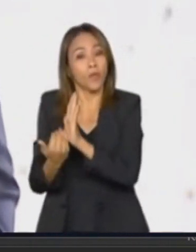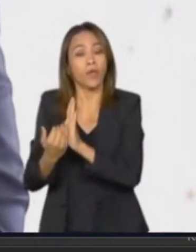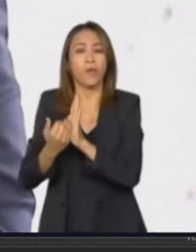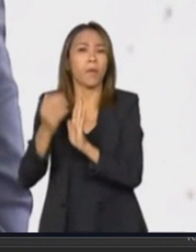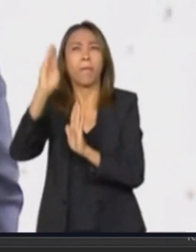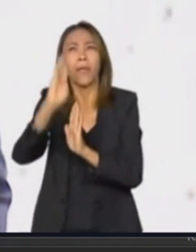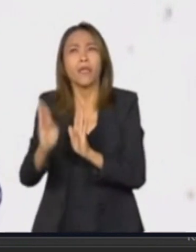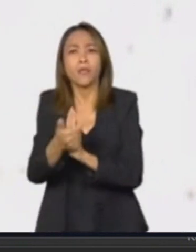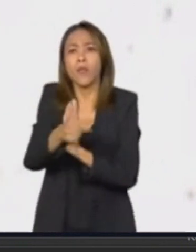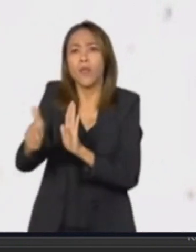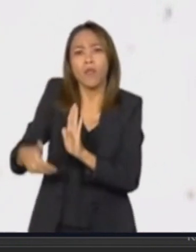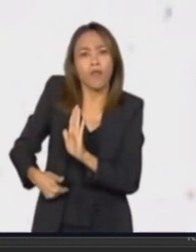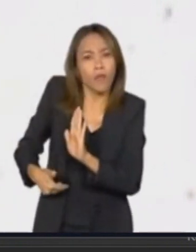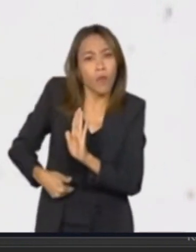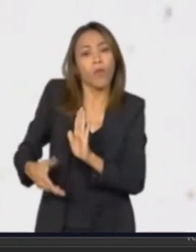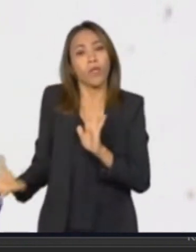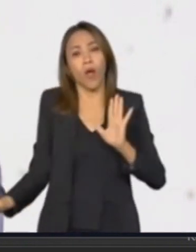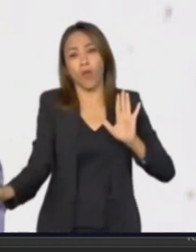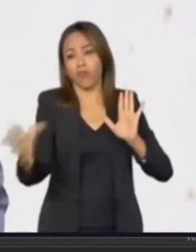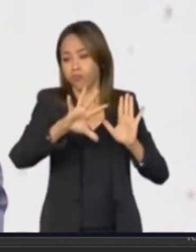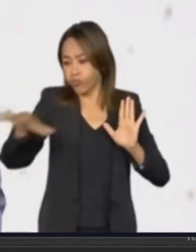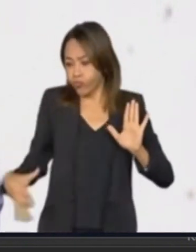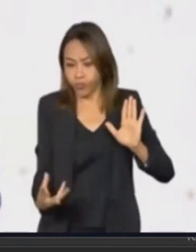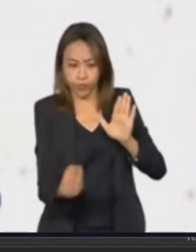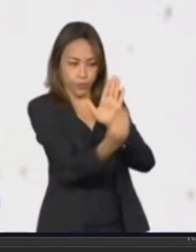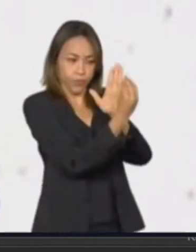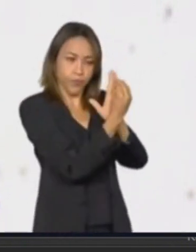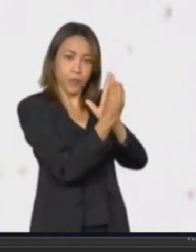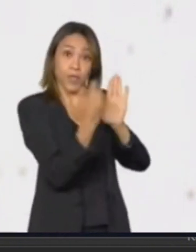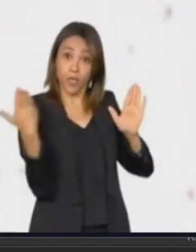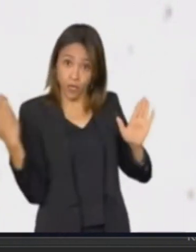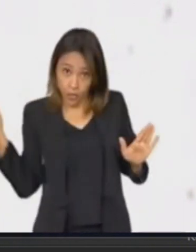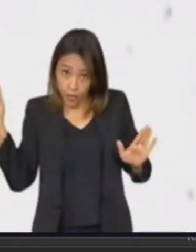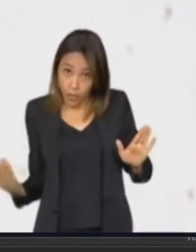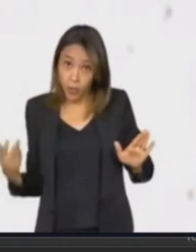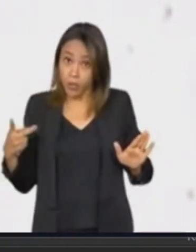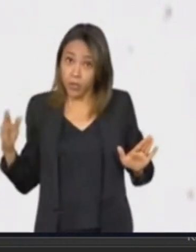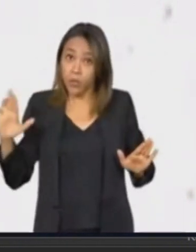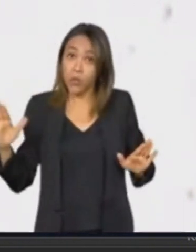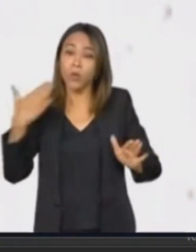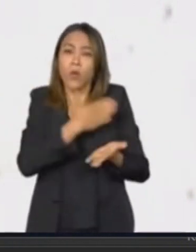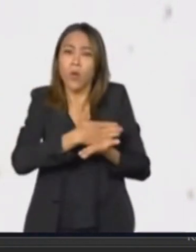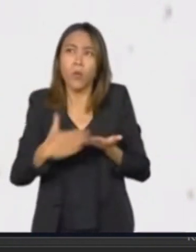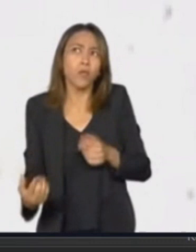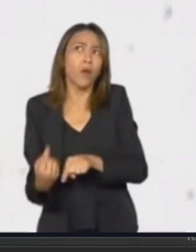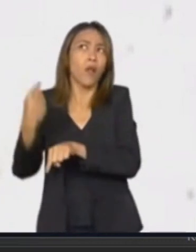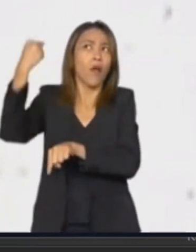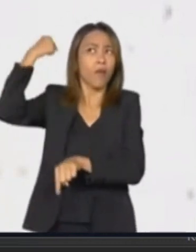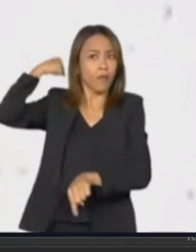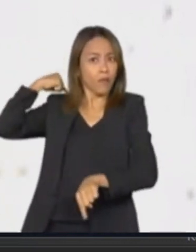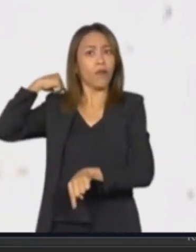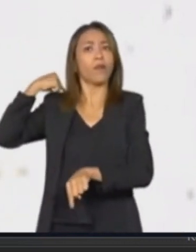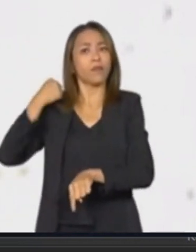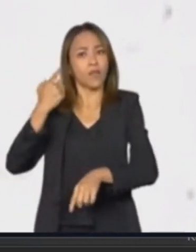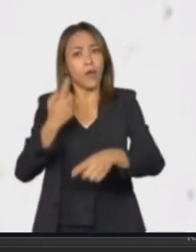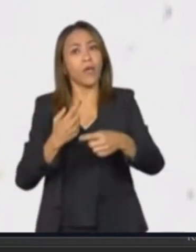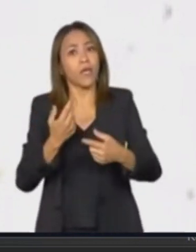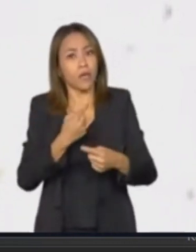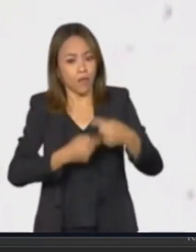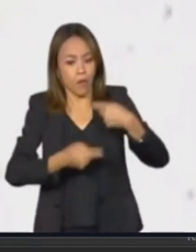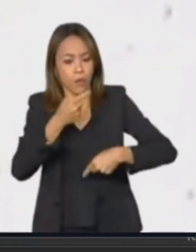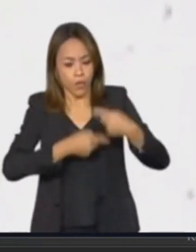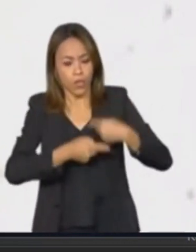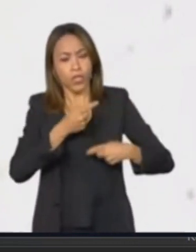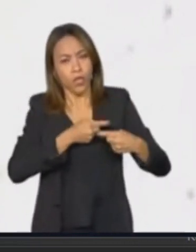um início ou um recomeço do que o presidente Lula começou anos atrás, quando a política foi editada, que seguirá em